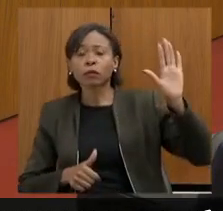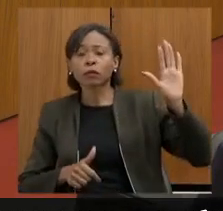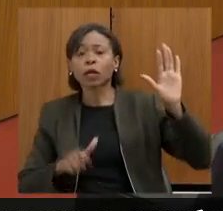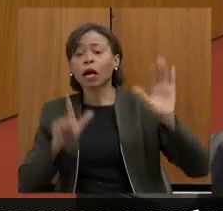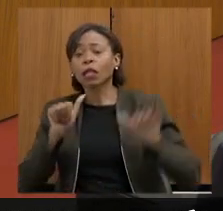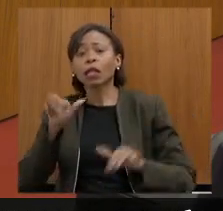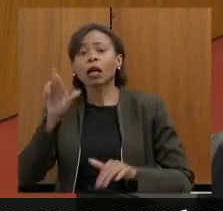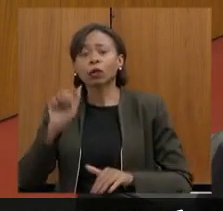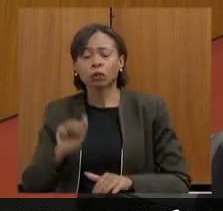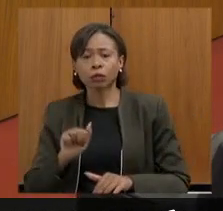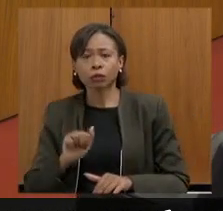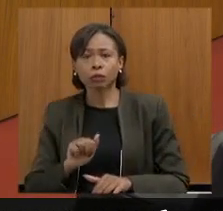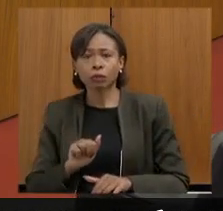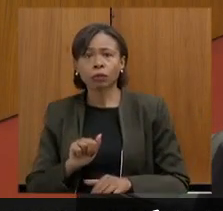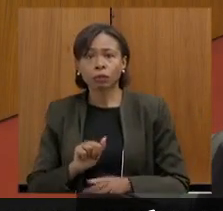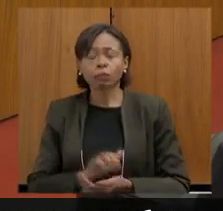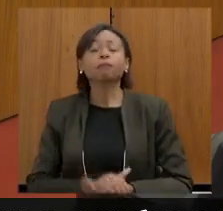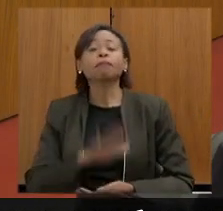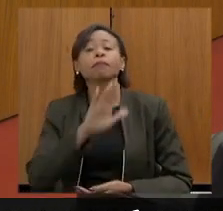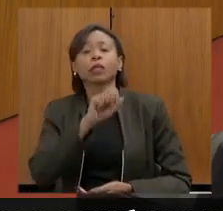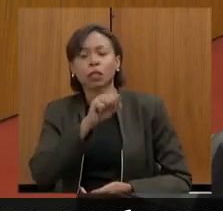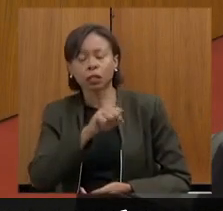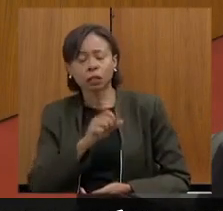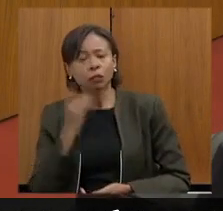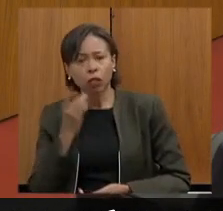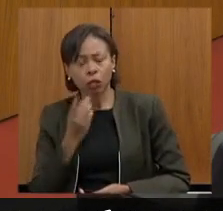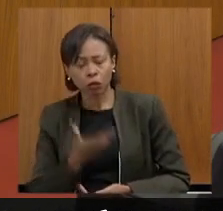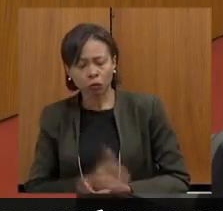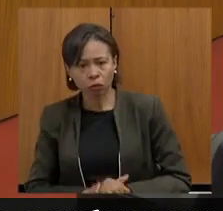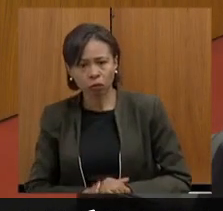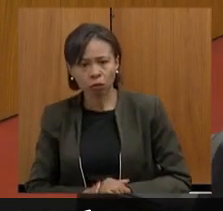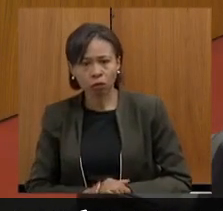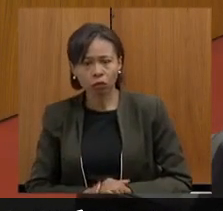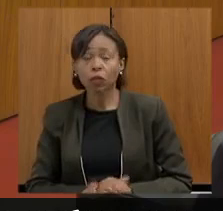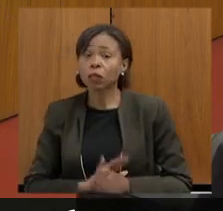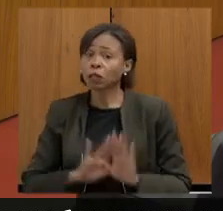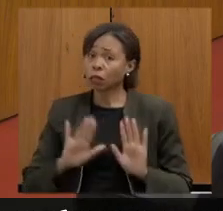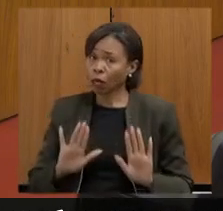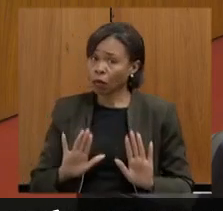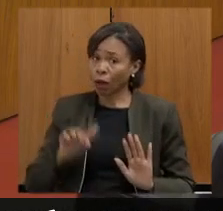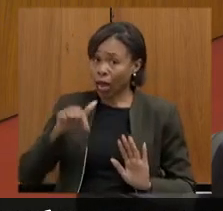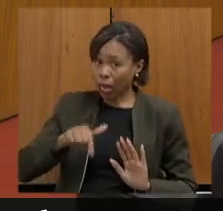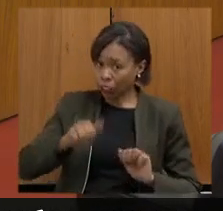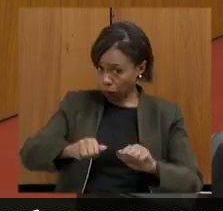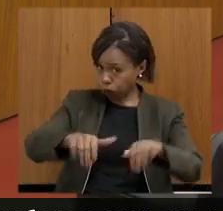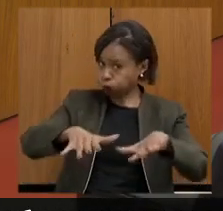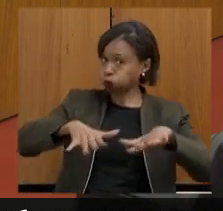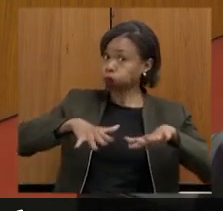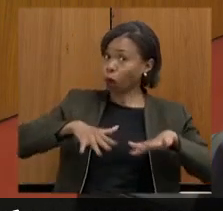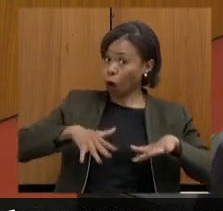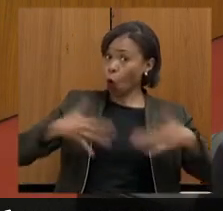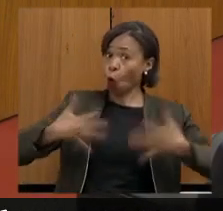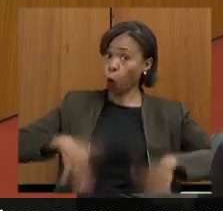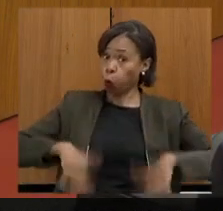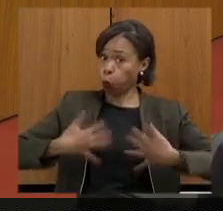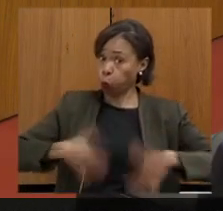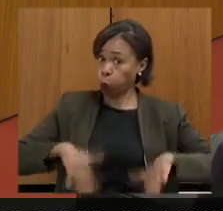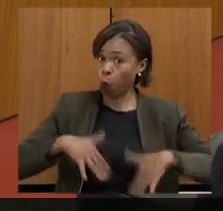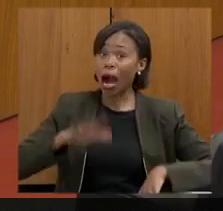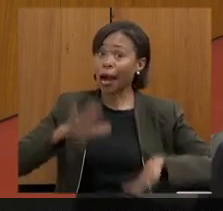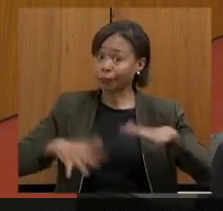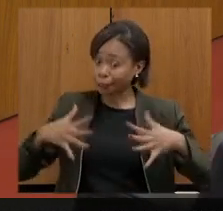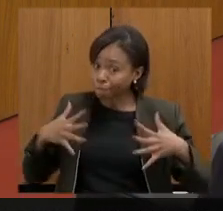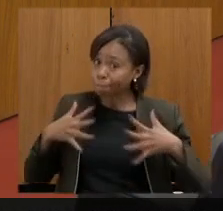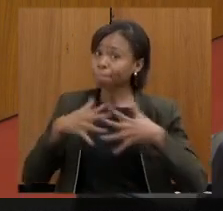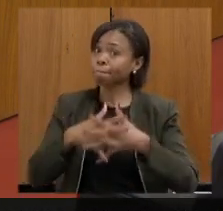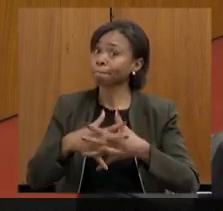feitas por cada um. Sim, deputado. Pela ordem, cansado de ver a pressão que a gente toma no plenário. Tem realmente, tem hora que eles interrompem